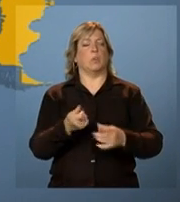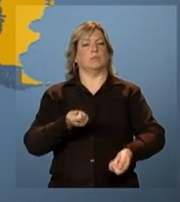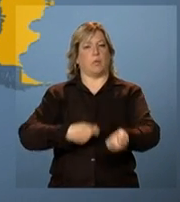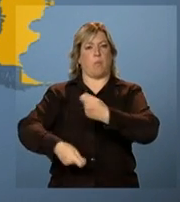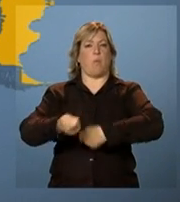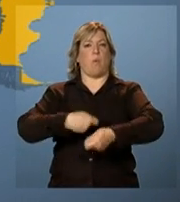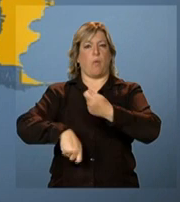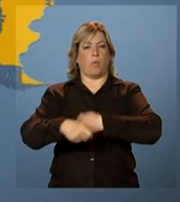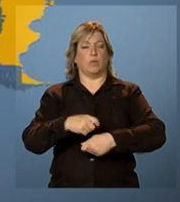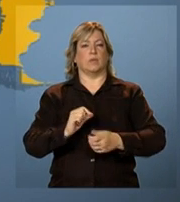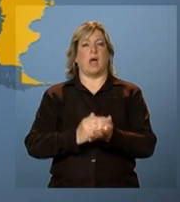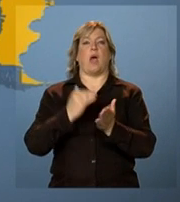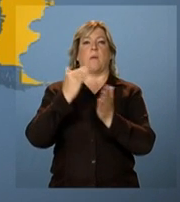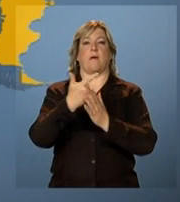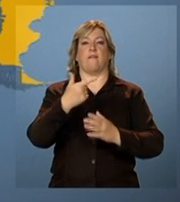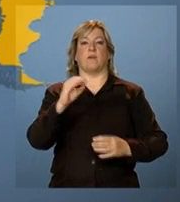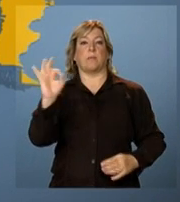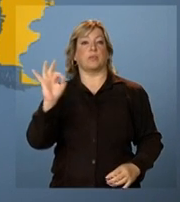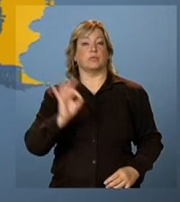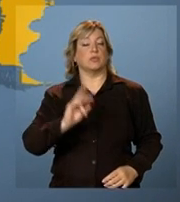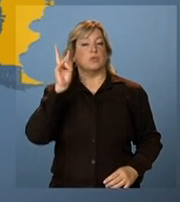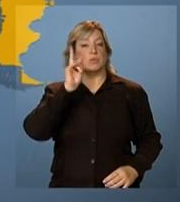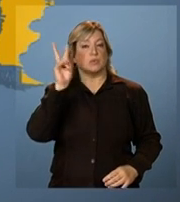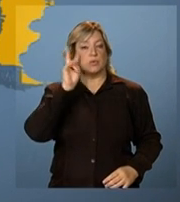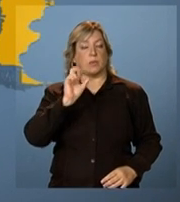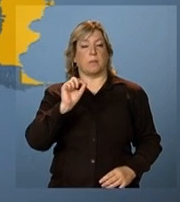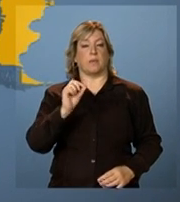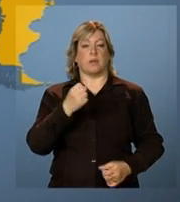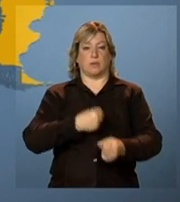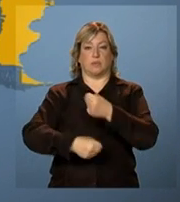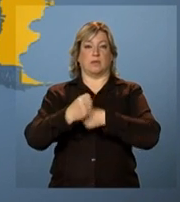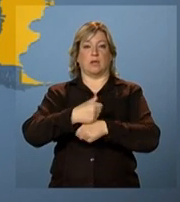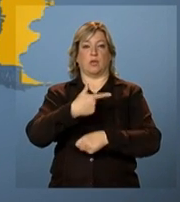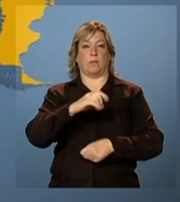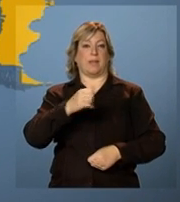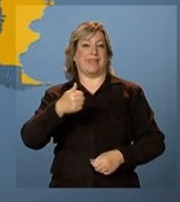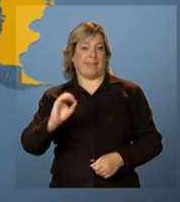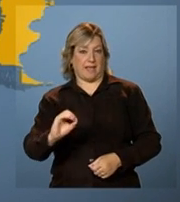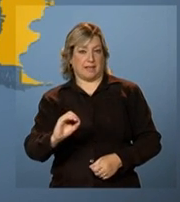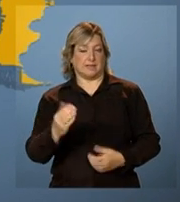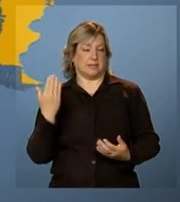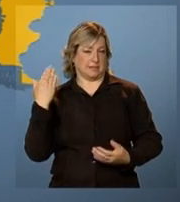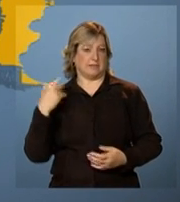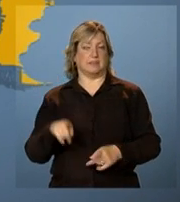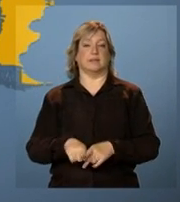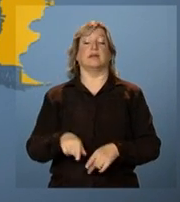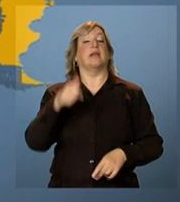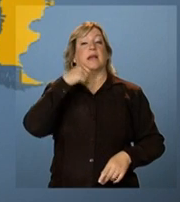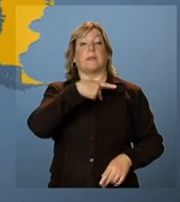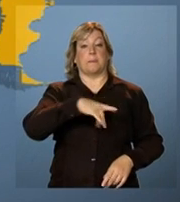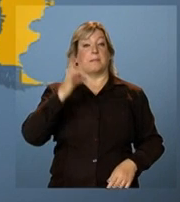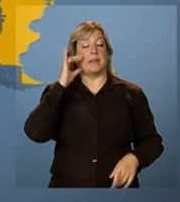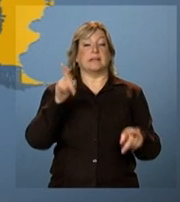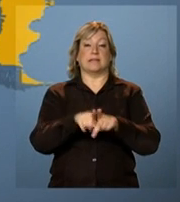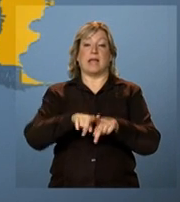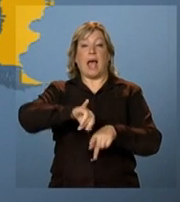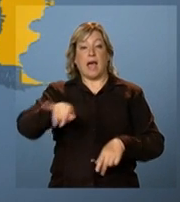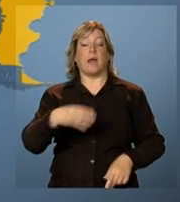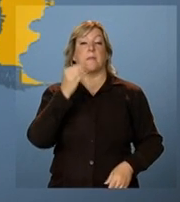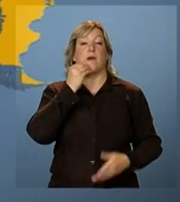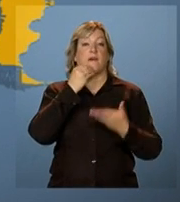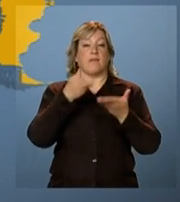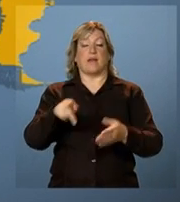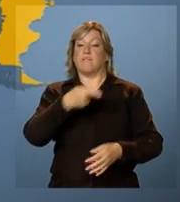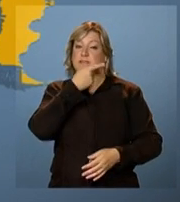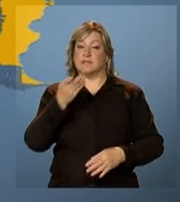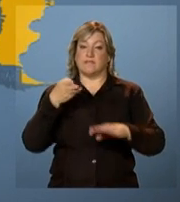um aumento de cerca de 20% em relação a 2010. A presidenta Dilma Rousseff ainda aproveita essa visita à